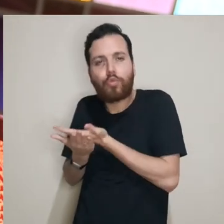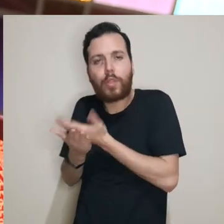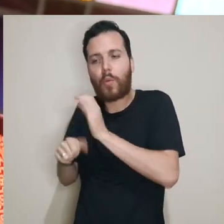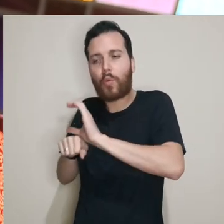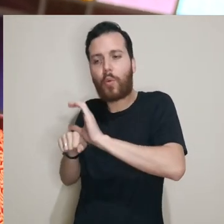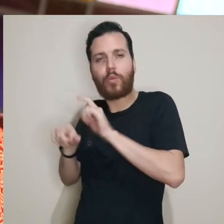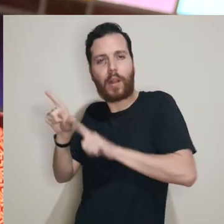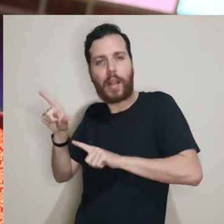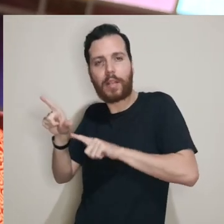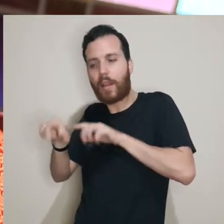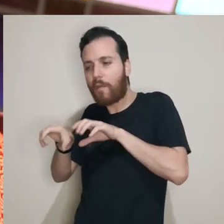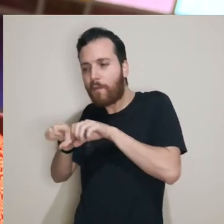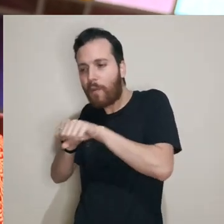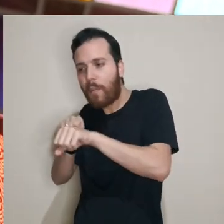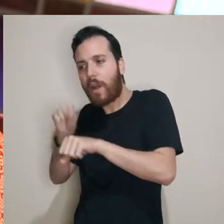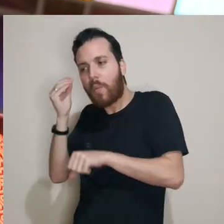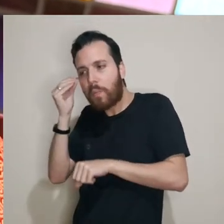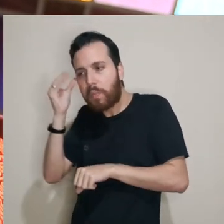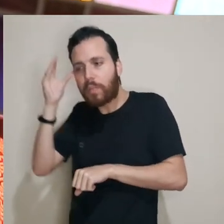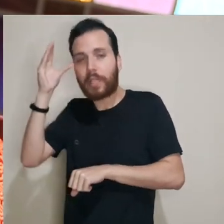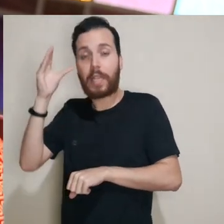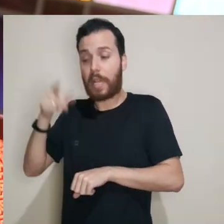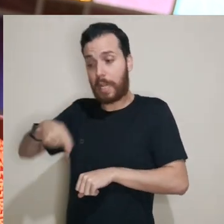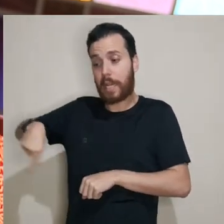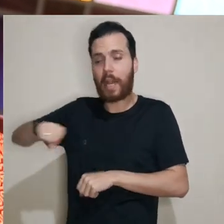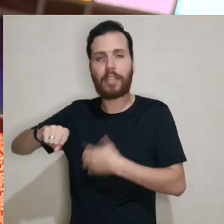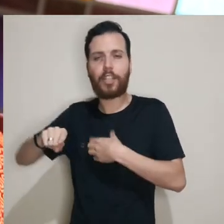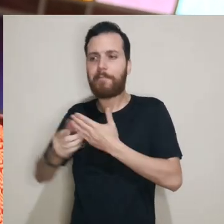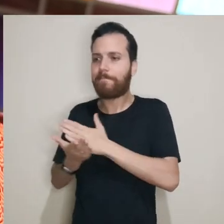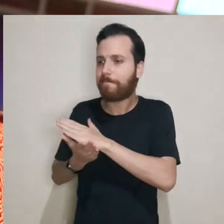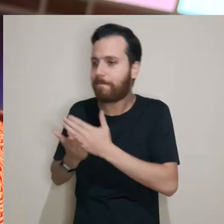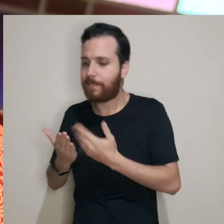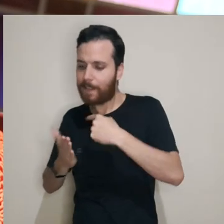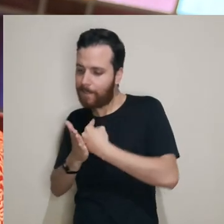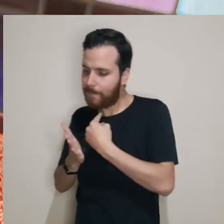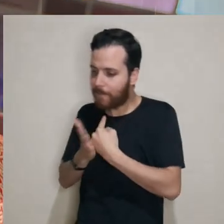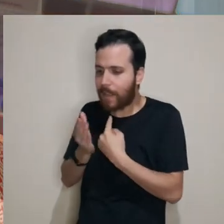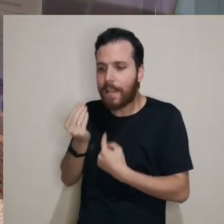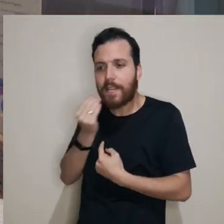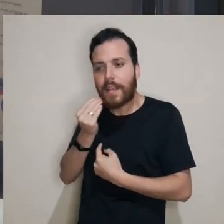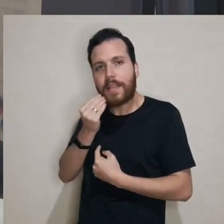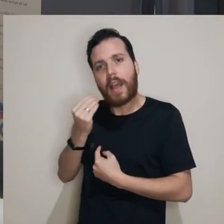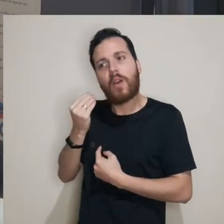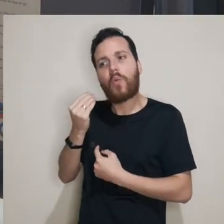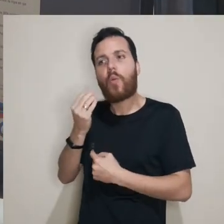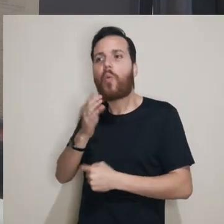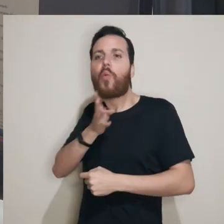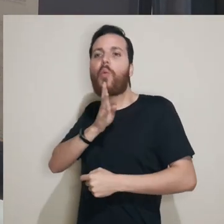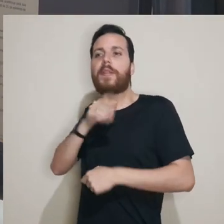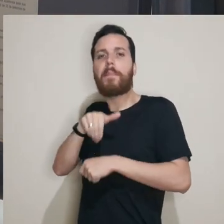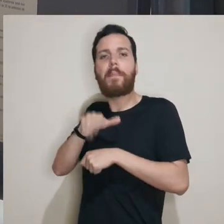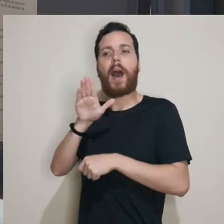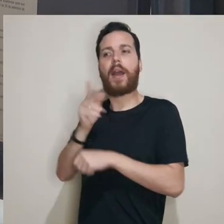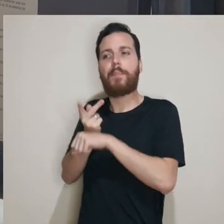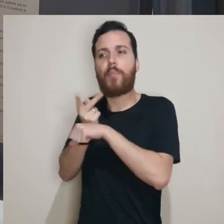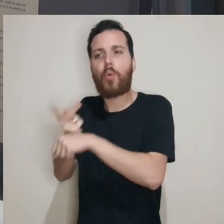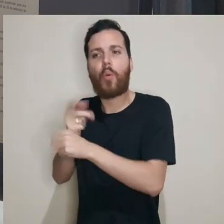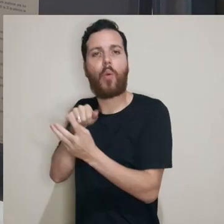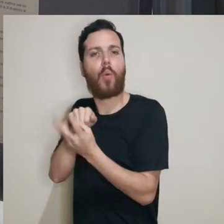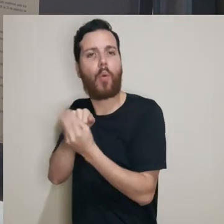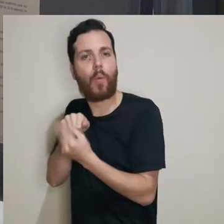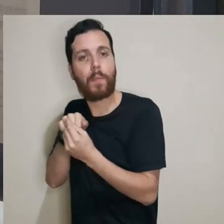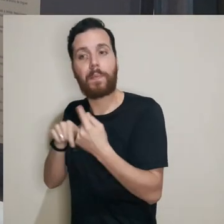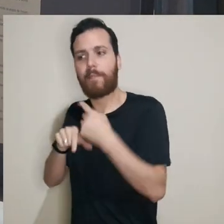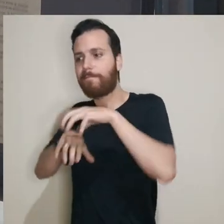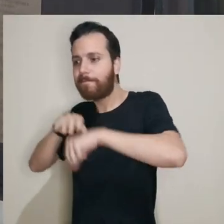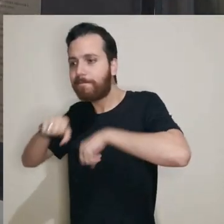eles sempre muito inquietos, de uma maneira positiva, sempre se questionando e buscando